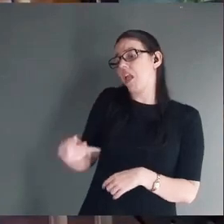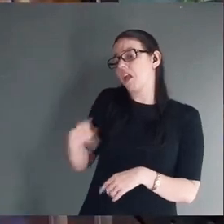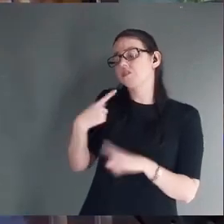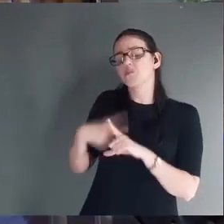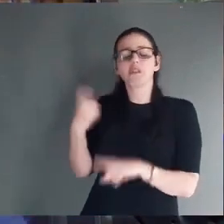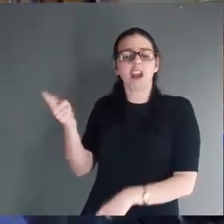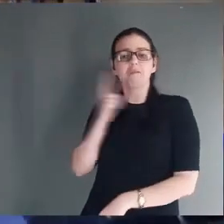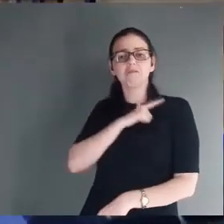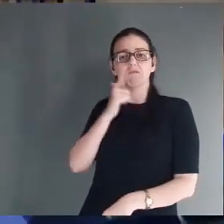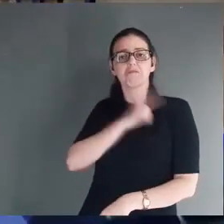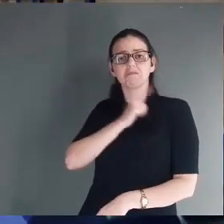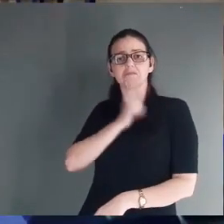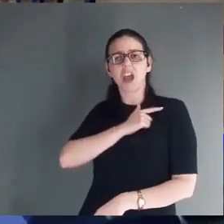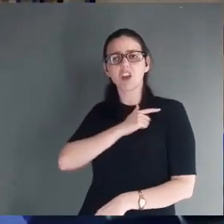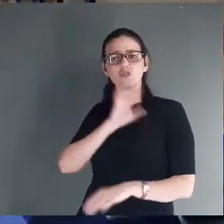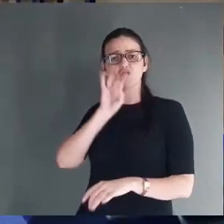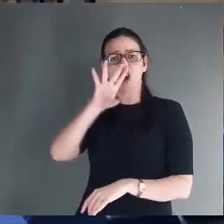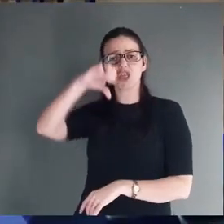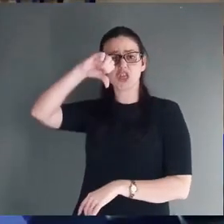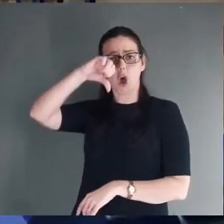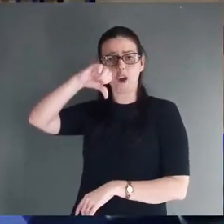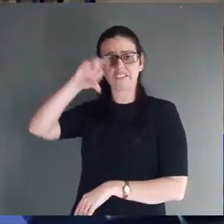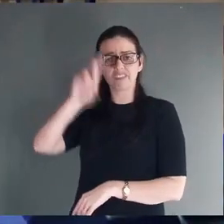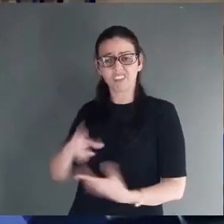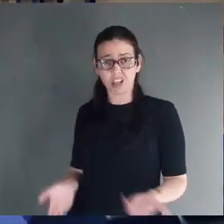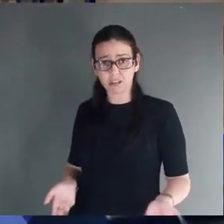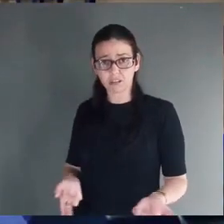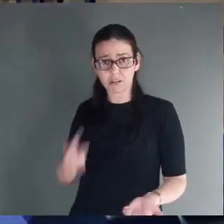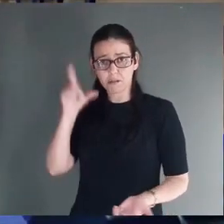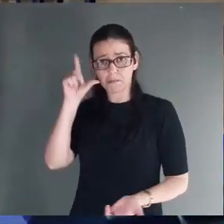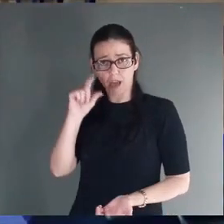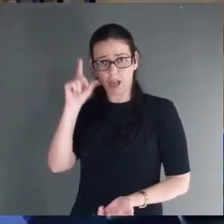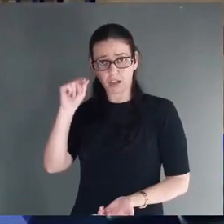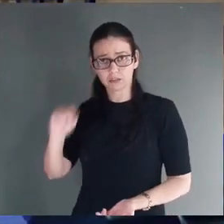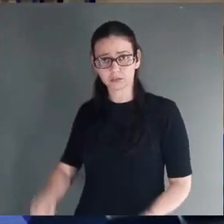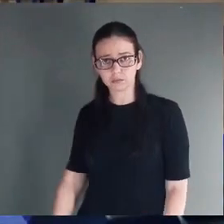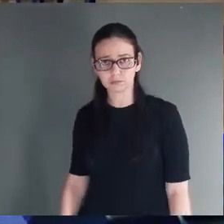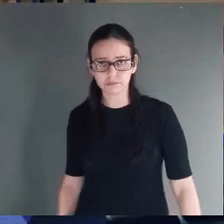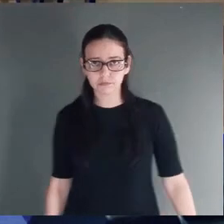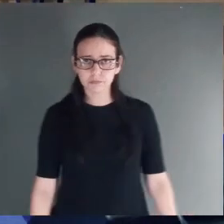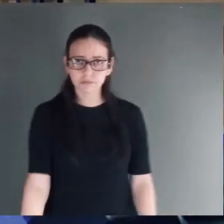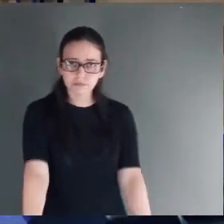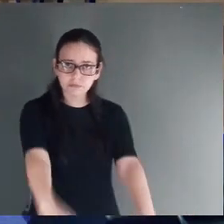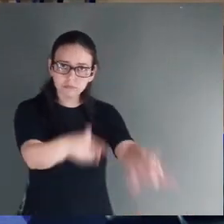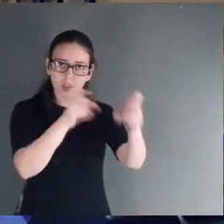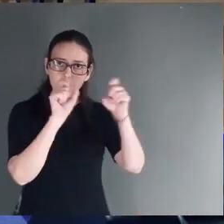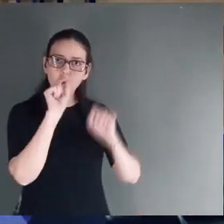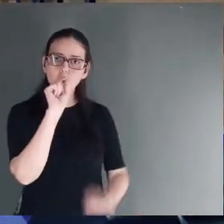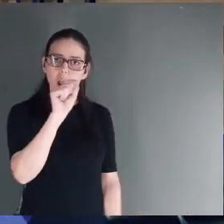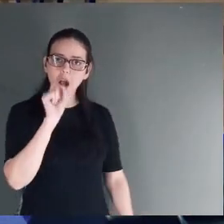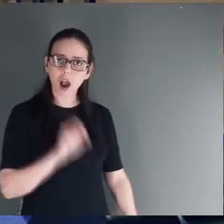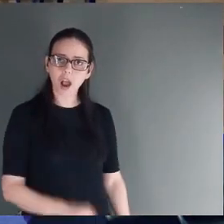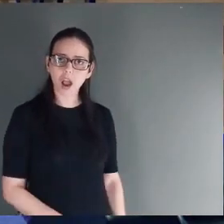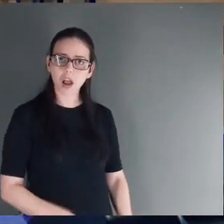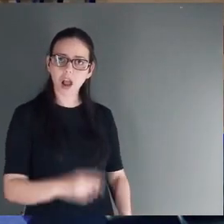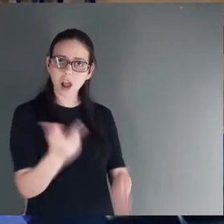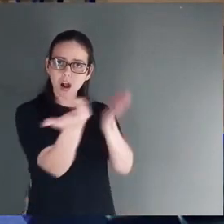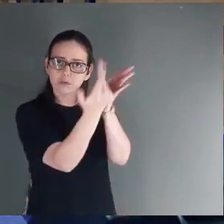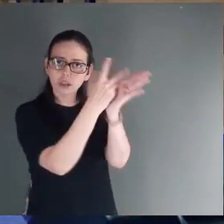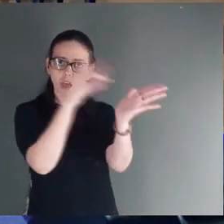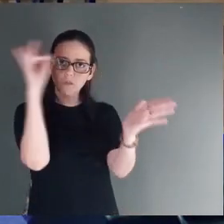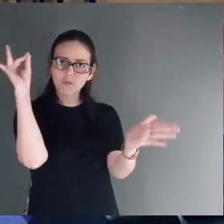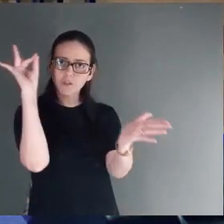Porque era muito feio. E estava só nove dólares. E quando foram investigar. A pintura era um retrato abstrato.